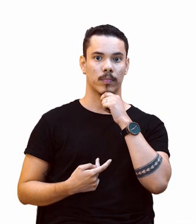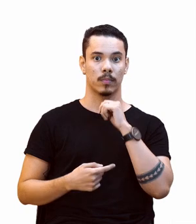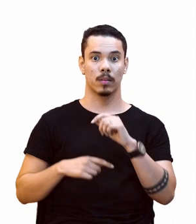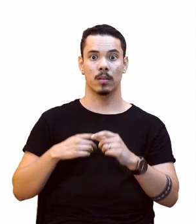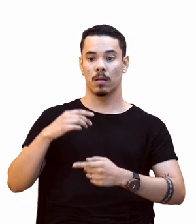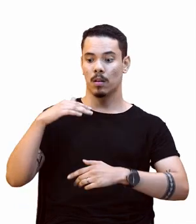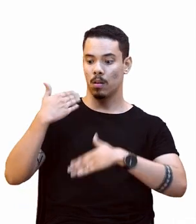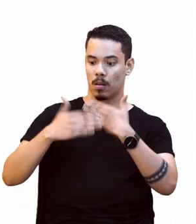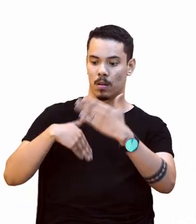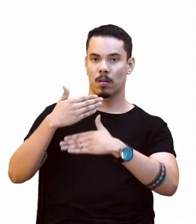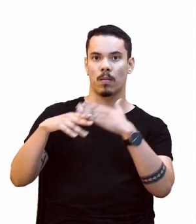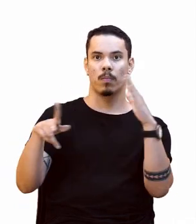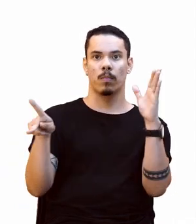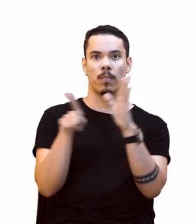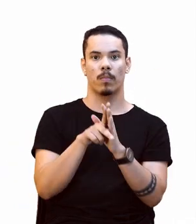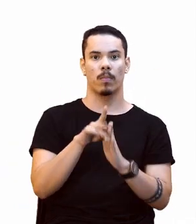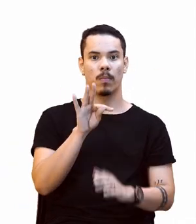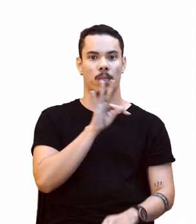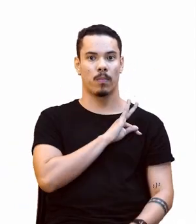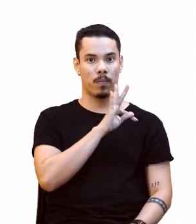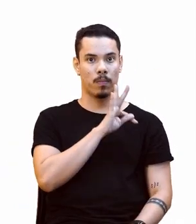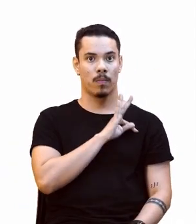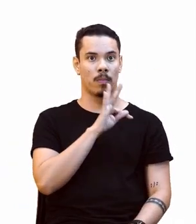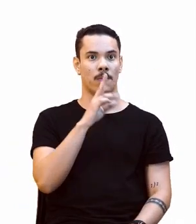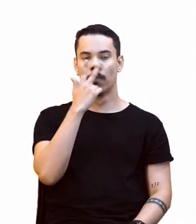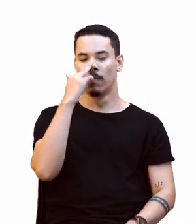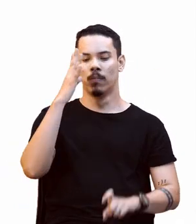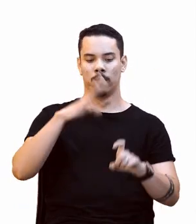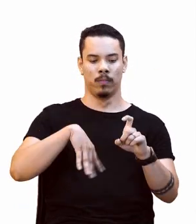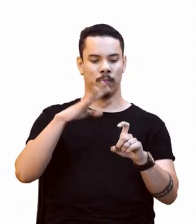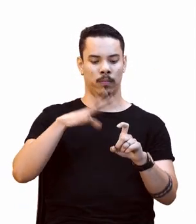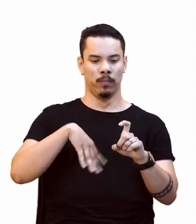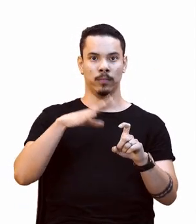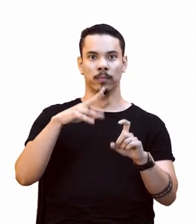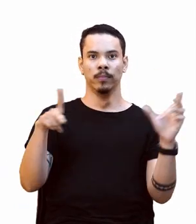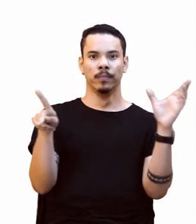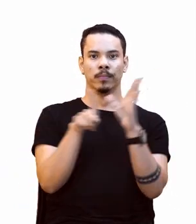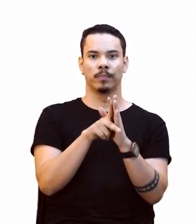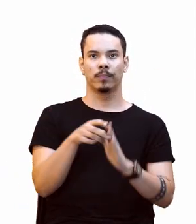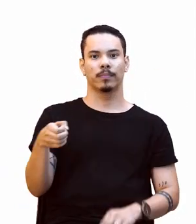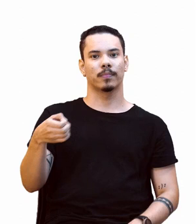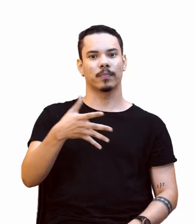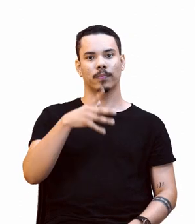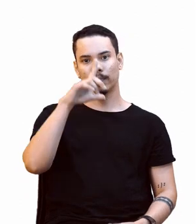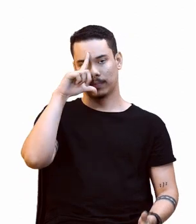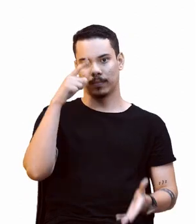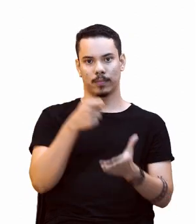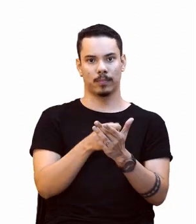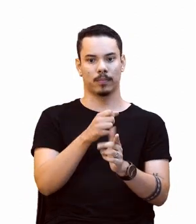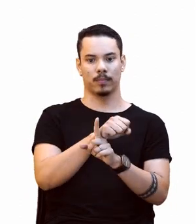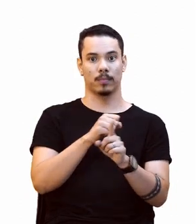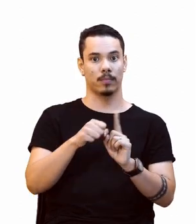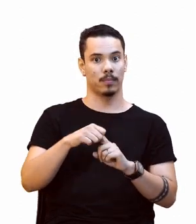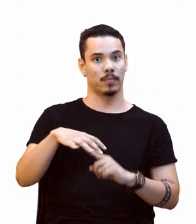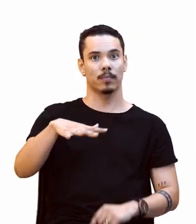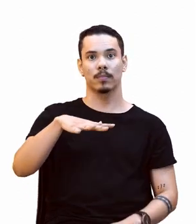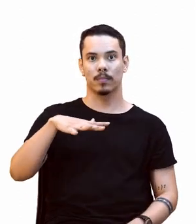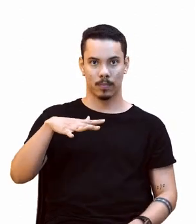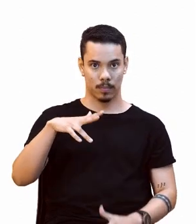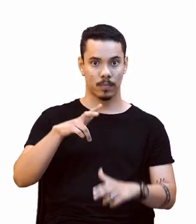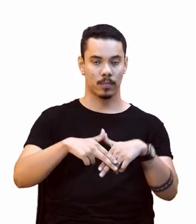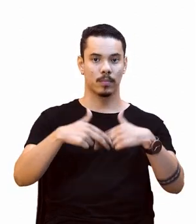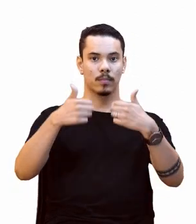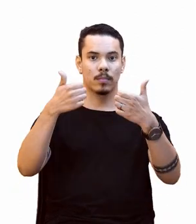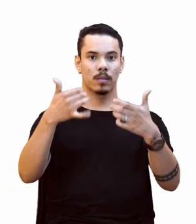TEC tornou-se um mito que legitima, né? Uma nova ordem social. Olha só, o progresso fala aqui